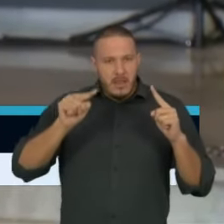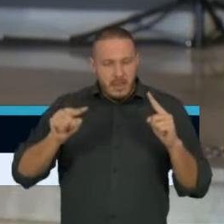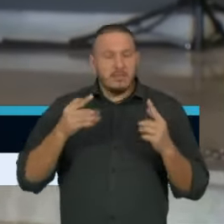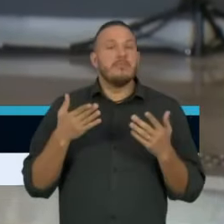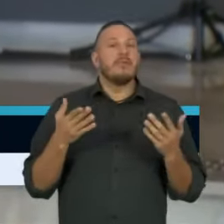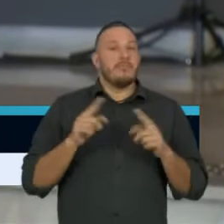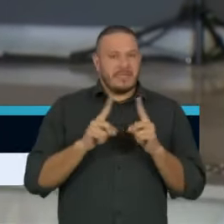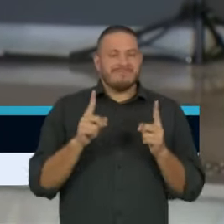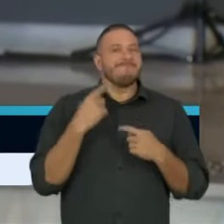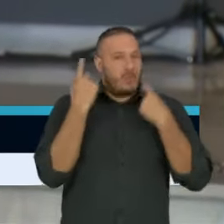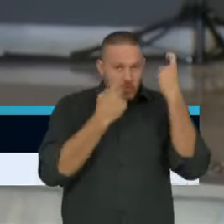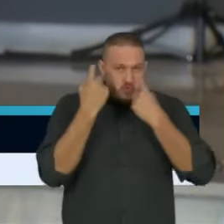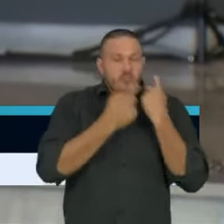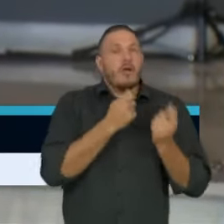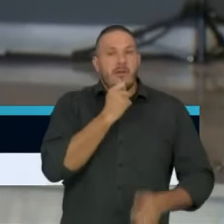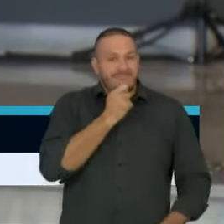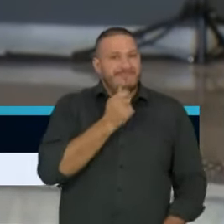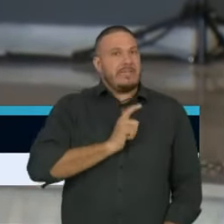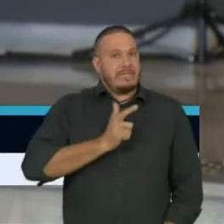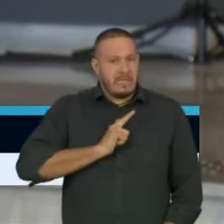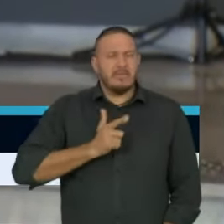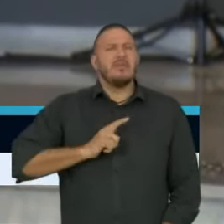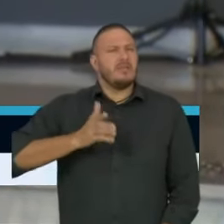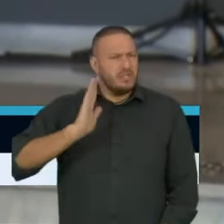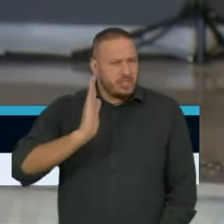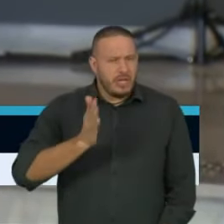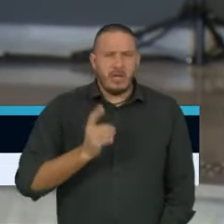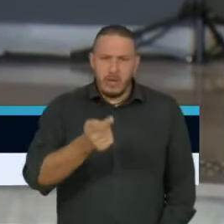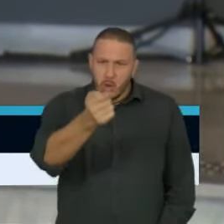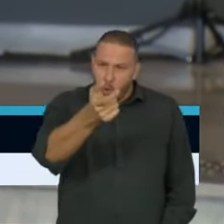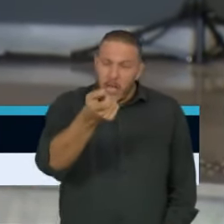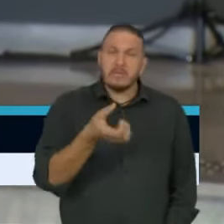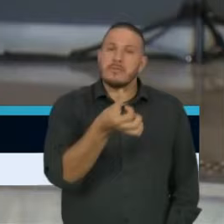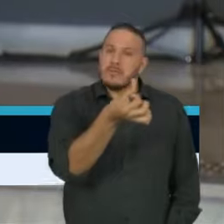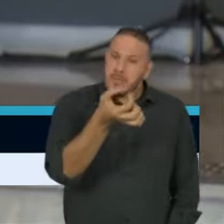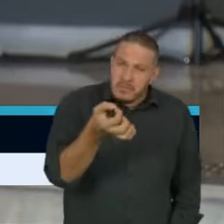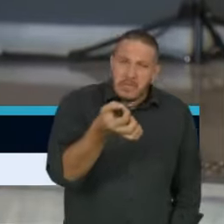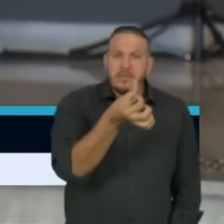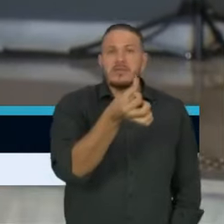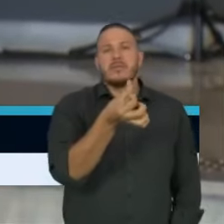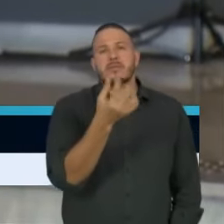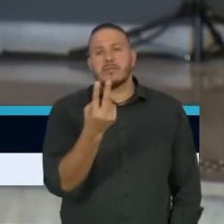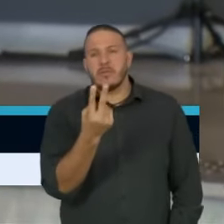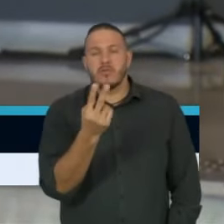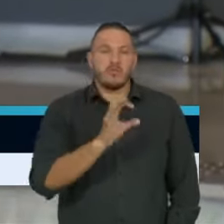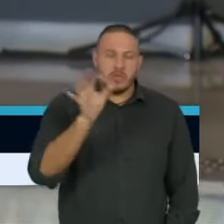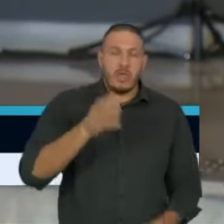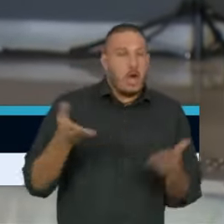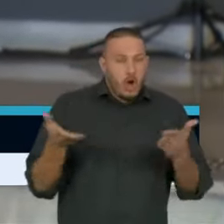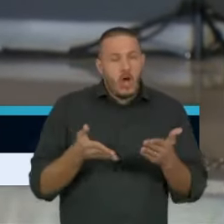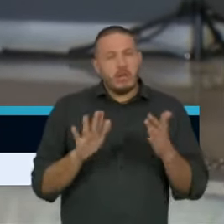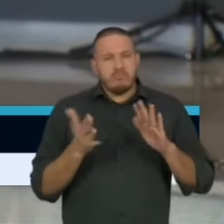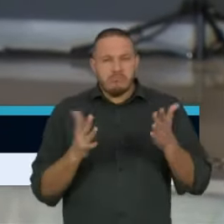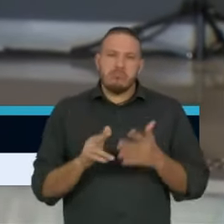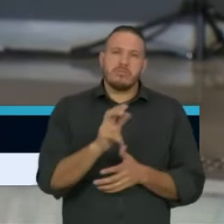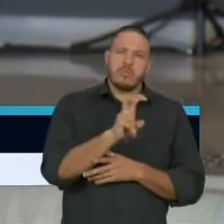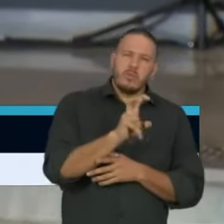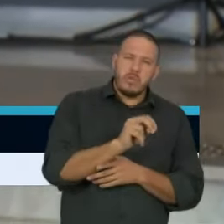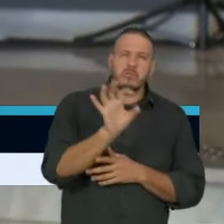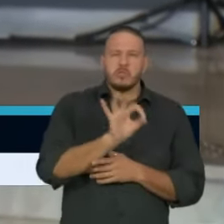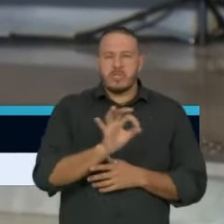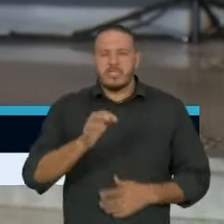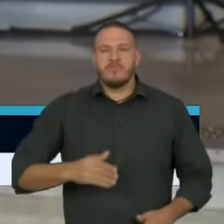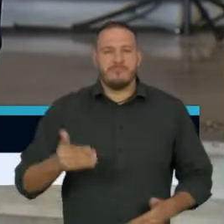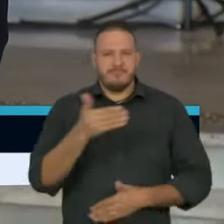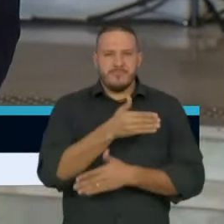preocupa muito. Já foi maior, já foi próximo de 60%, 62% e agora está em 50%, 50 e poucos por cento. Próximo.